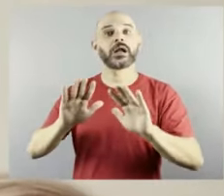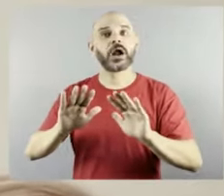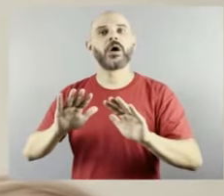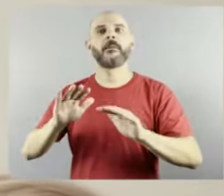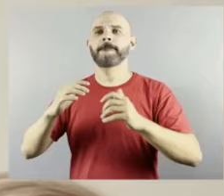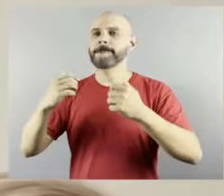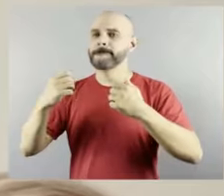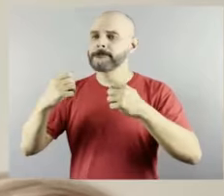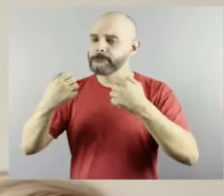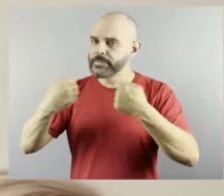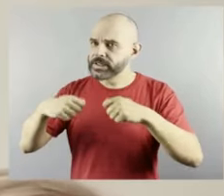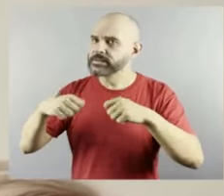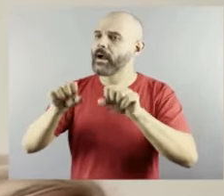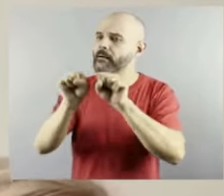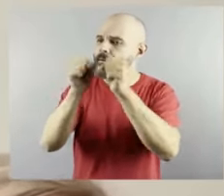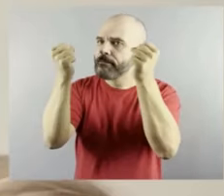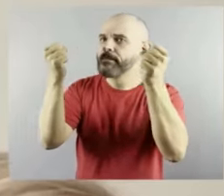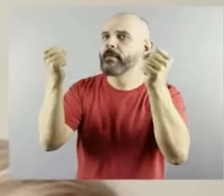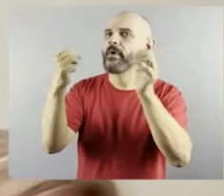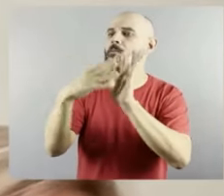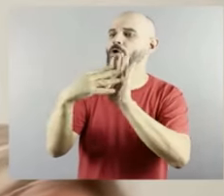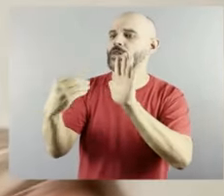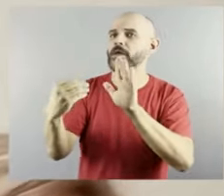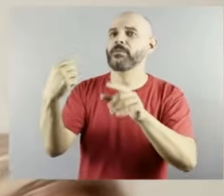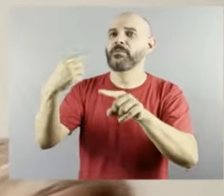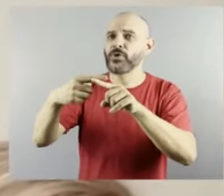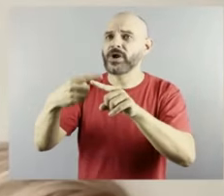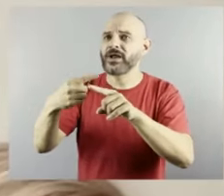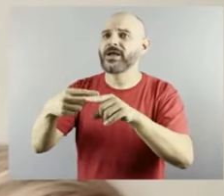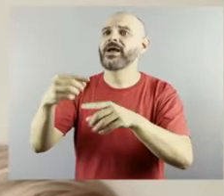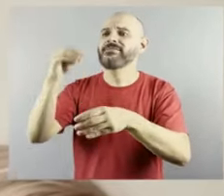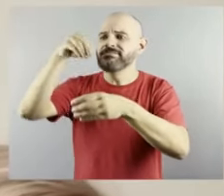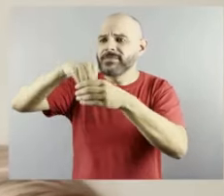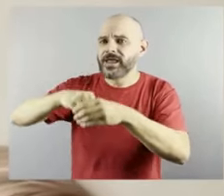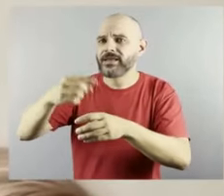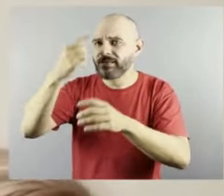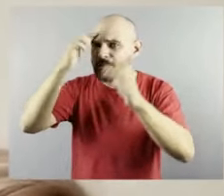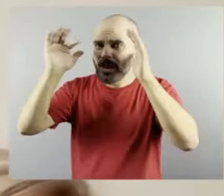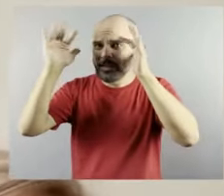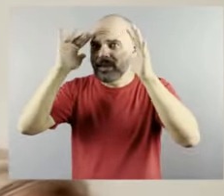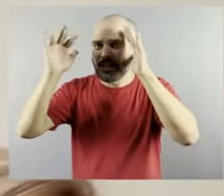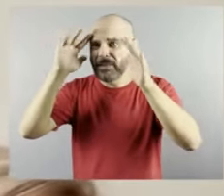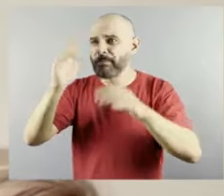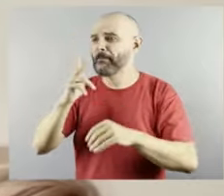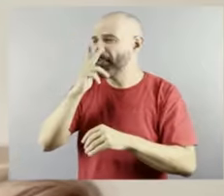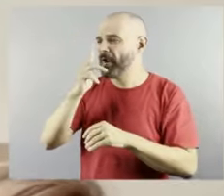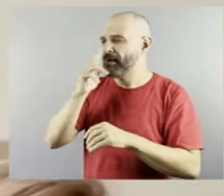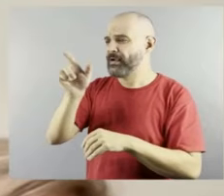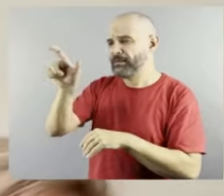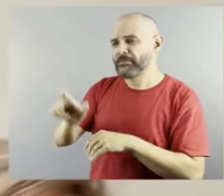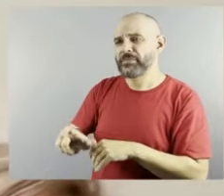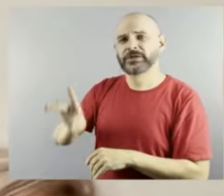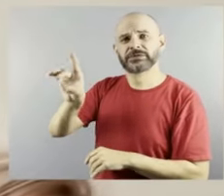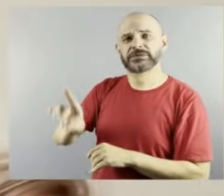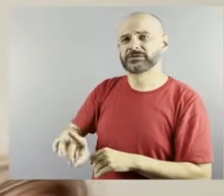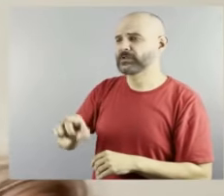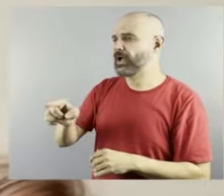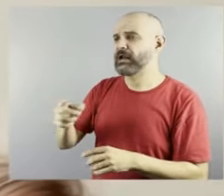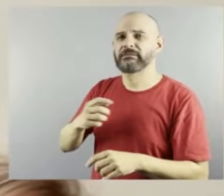está impregnado, está enraizado essa visão de que uma pessoa com deficiência não consegue fazer as coisas, né?